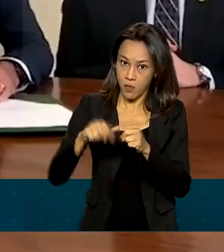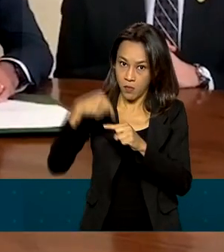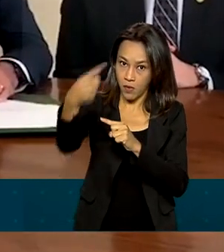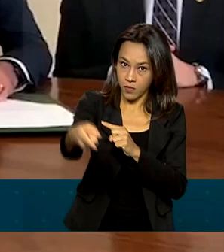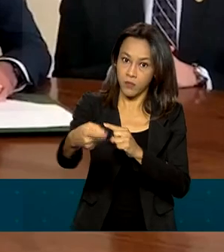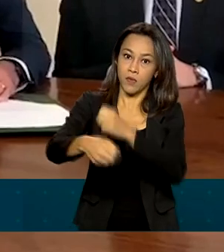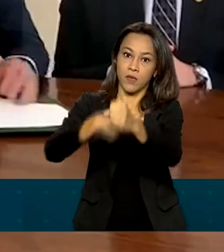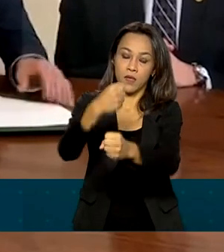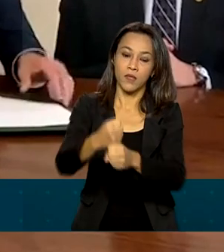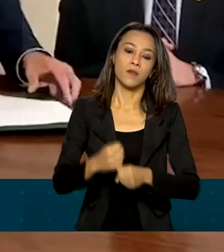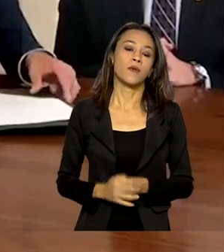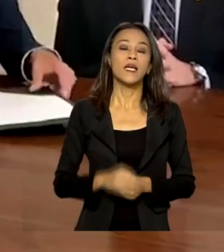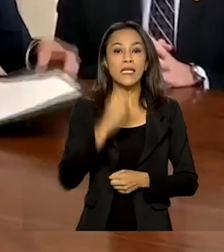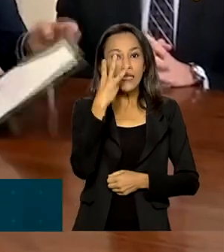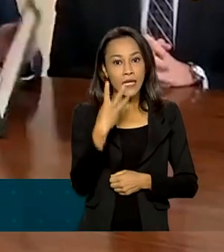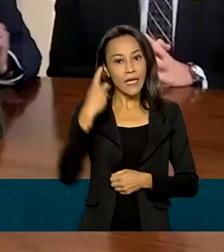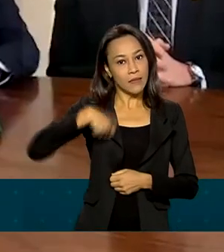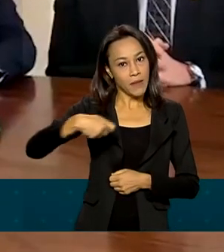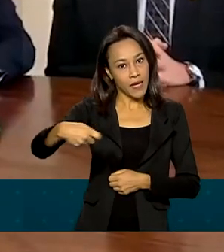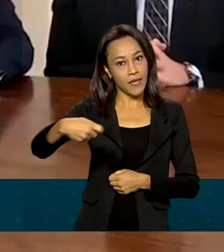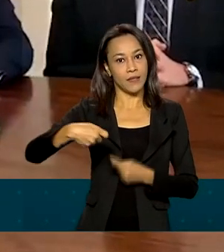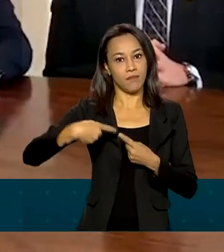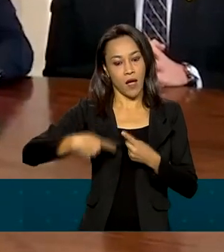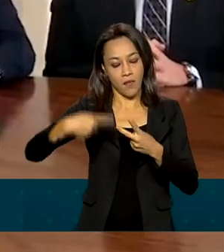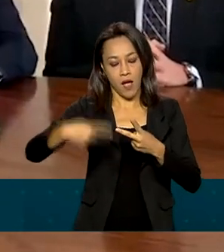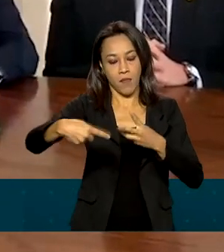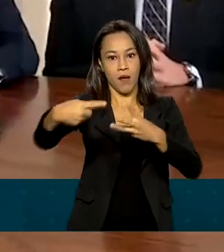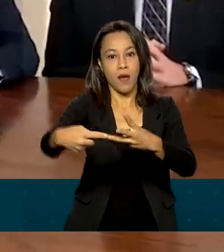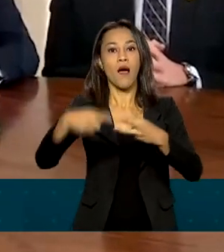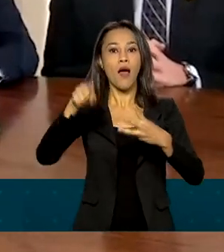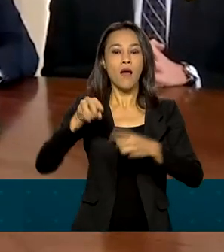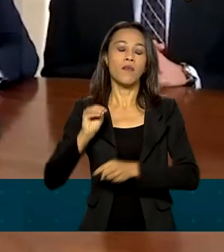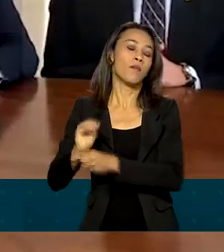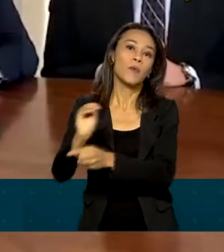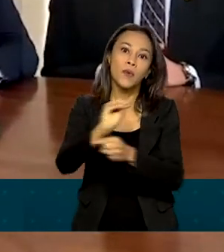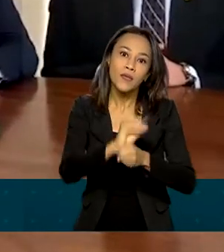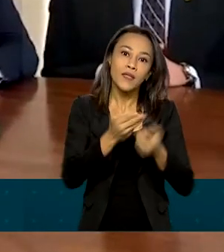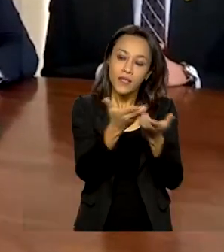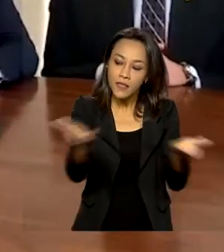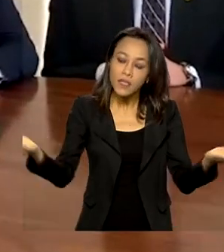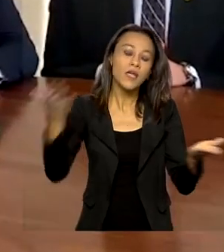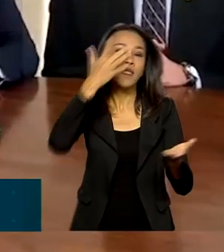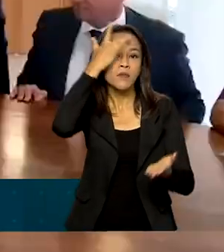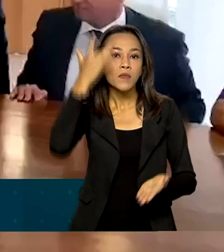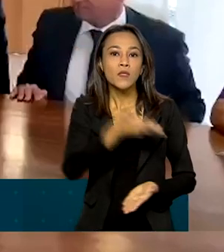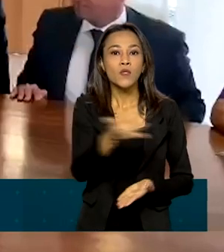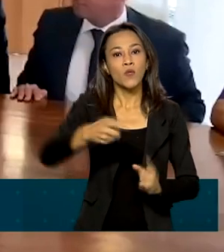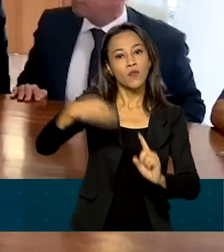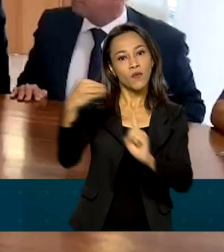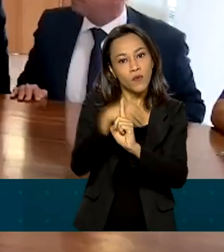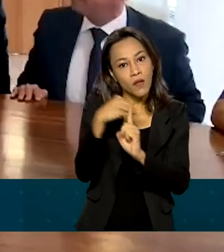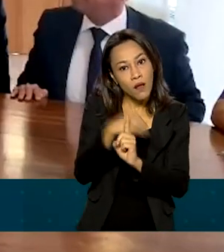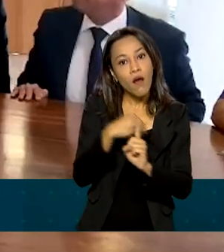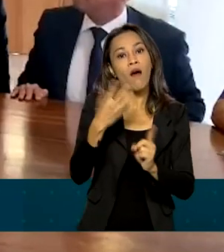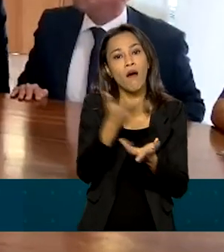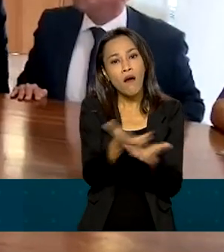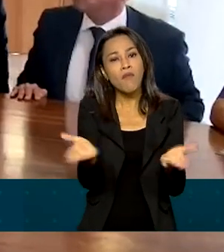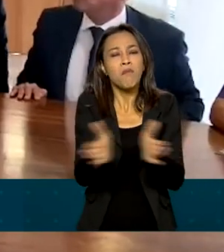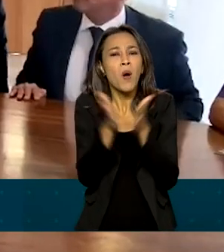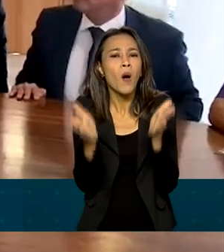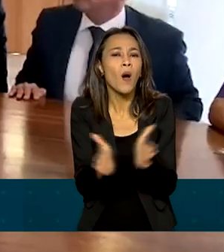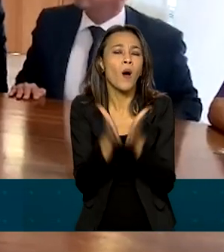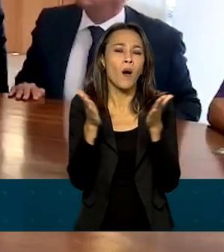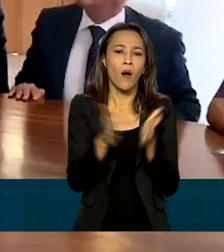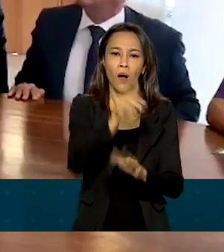meses de adicionais agora, então vão ser sete meses de proteção aos mais vulneráveis brasileiros, isso aí na verdade é para dar